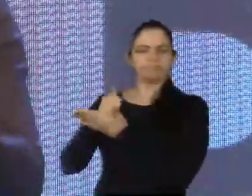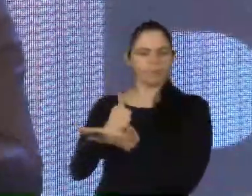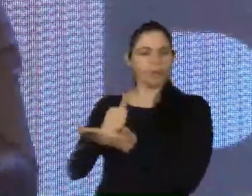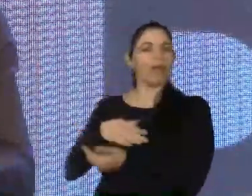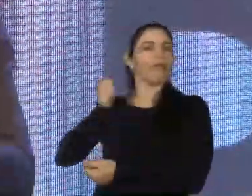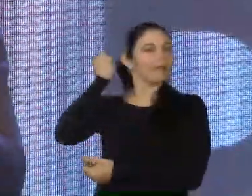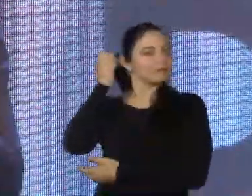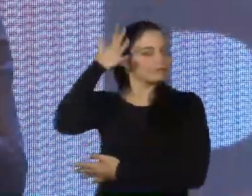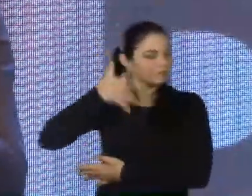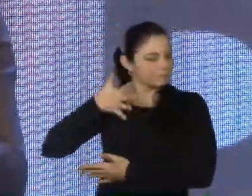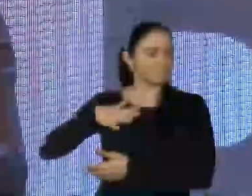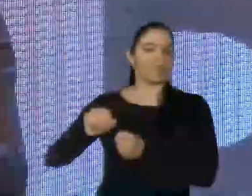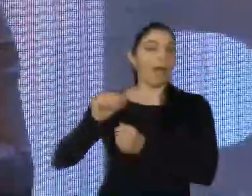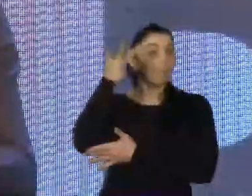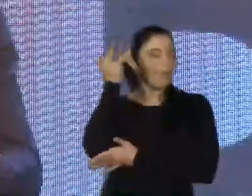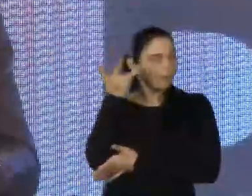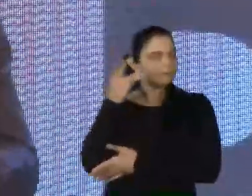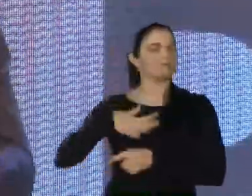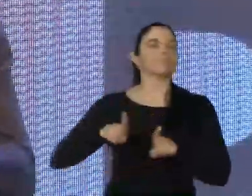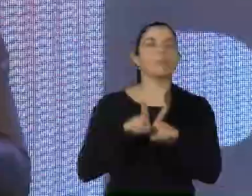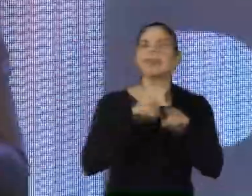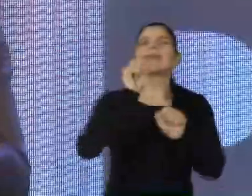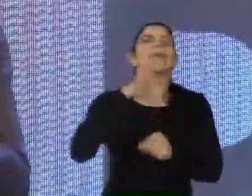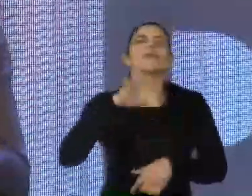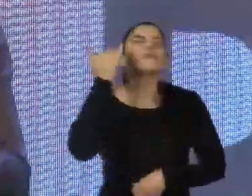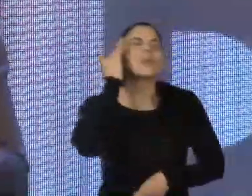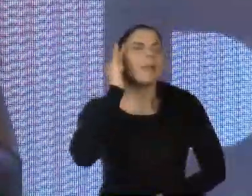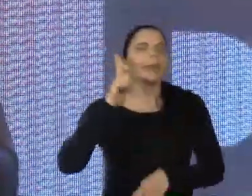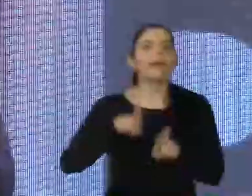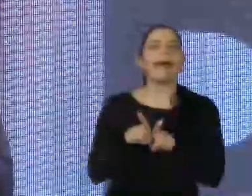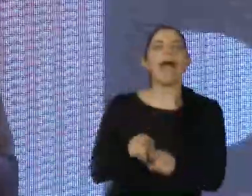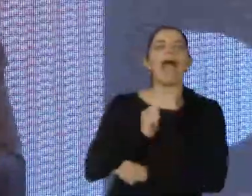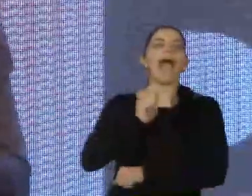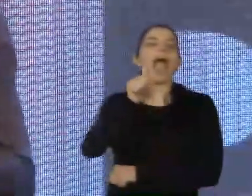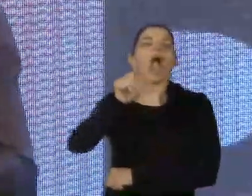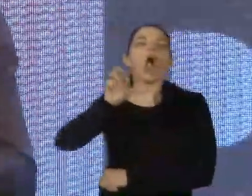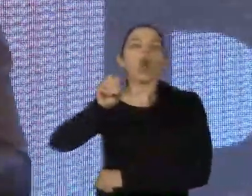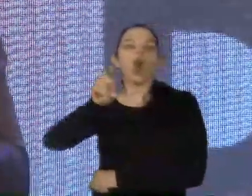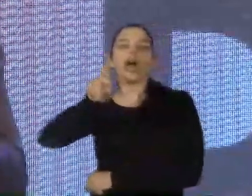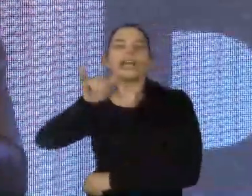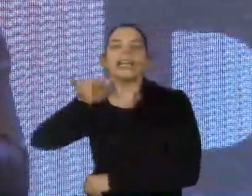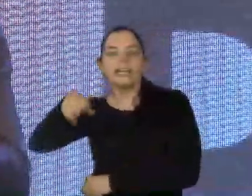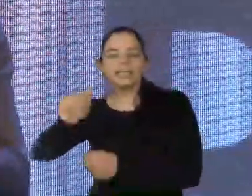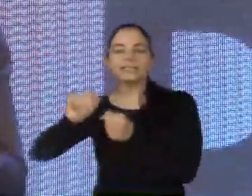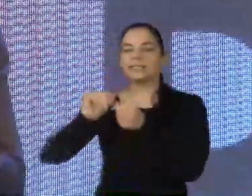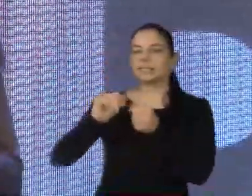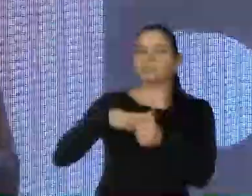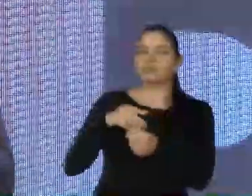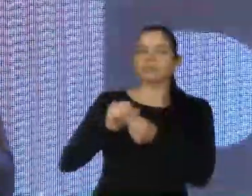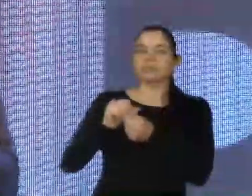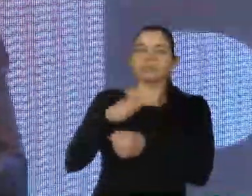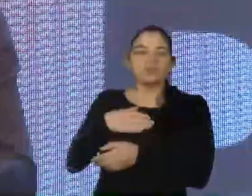do Congresso Genética Não é Destino. Para quem não sabe, a Glorinha é uma das percursoras, junto do Carpe Din, do movimento